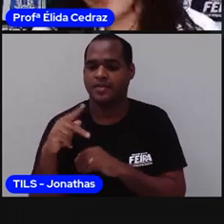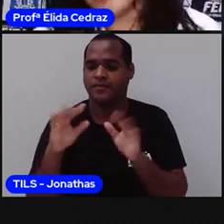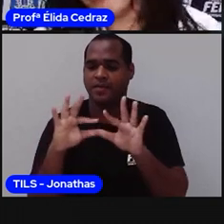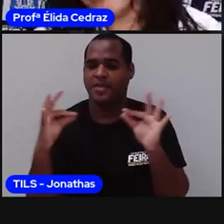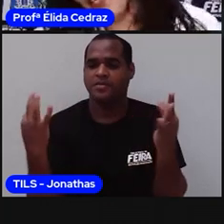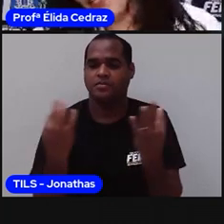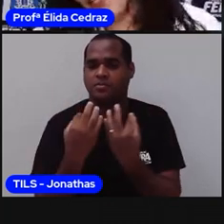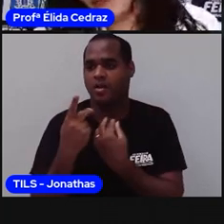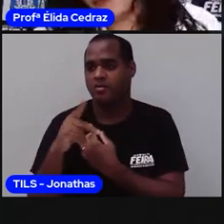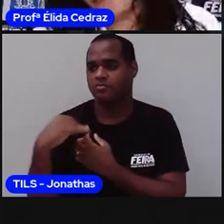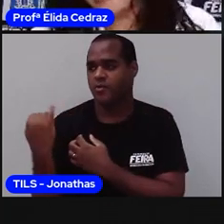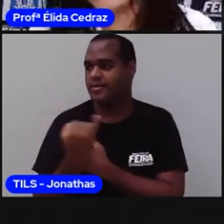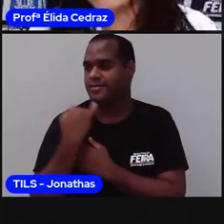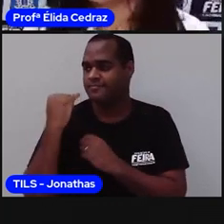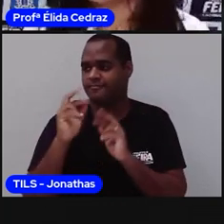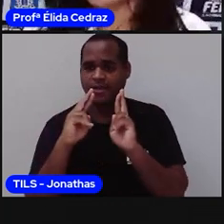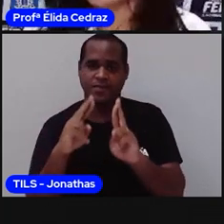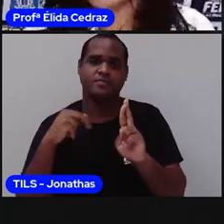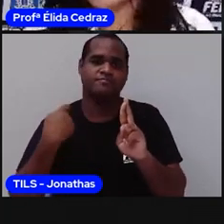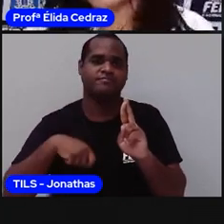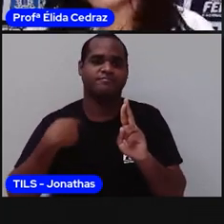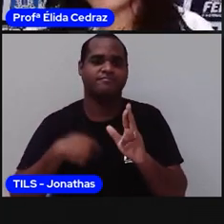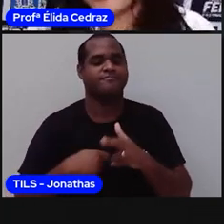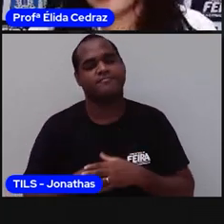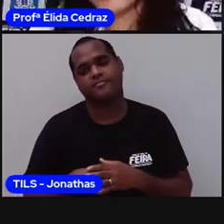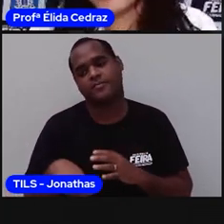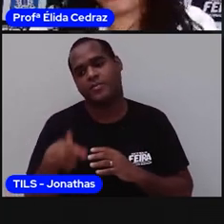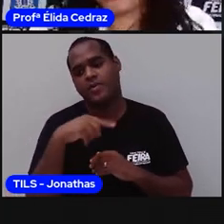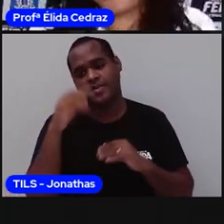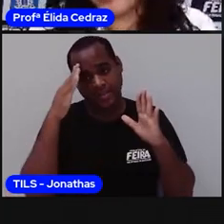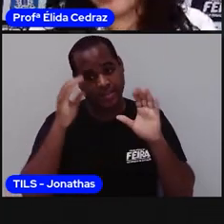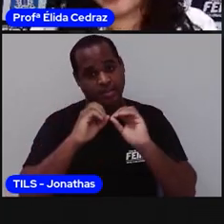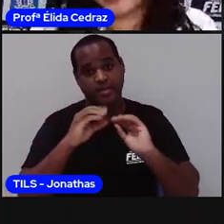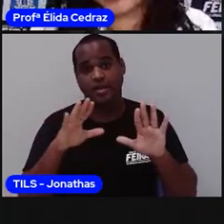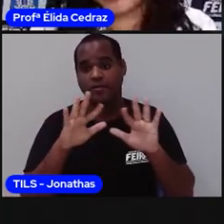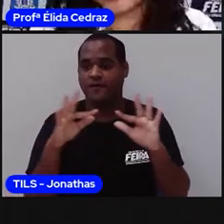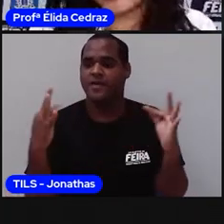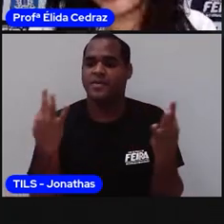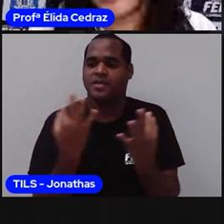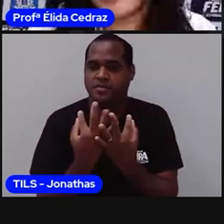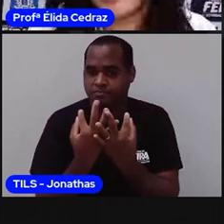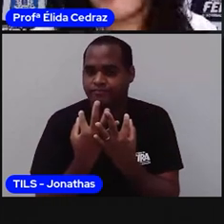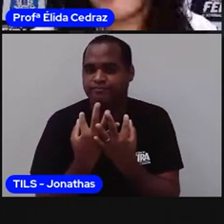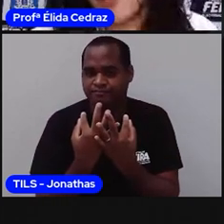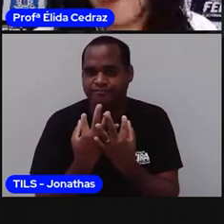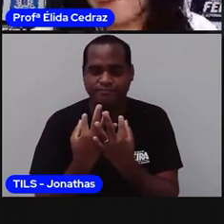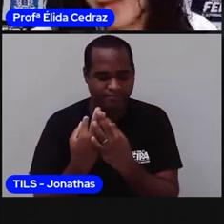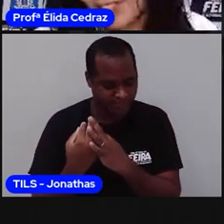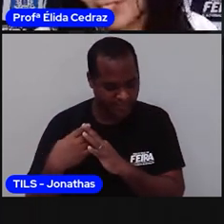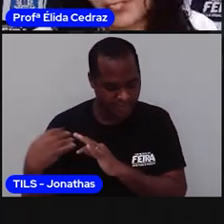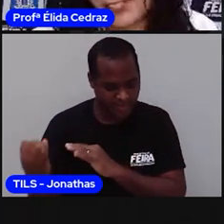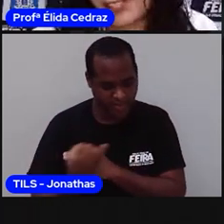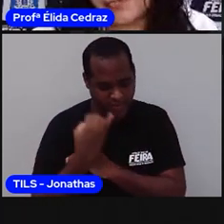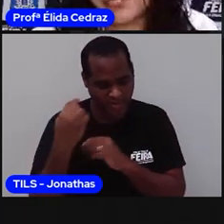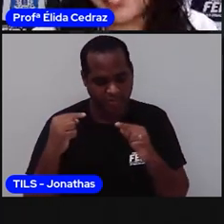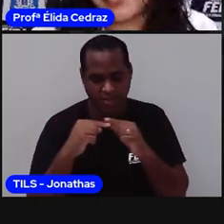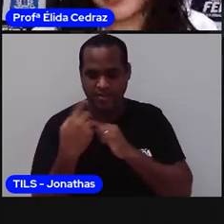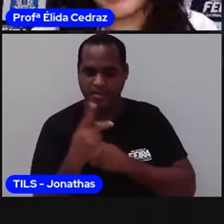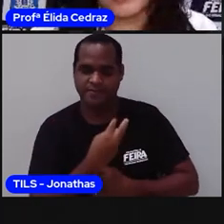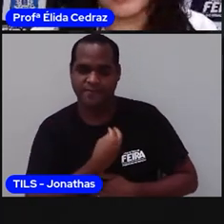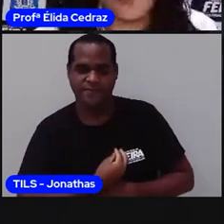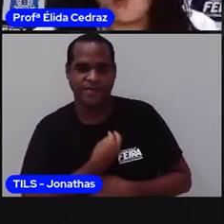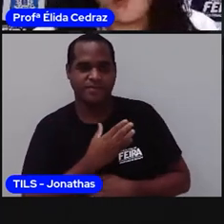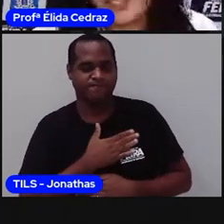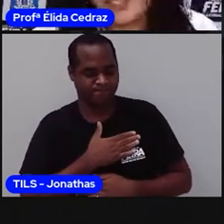compreensão e de respeito. E que a gente precisa entender que a família da gente é a melhor parte da nossa vida,